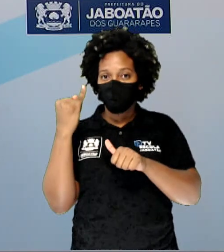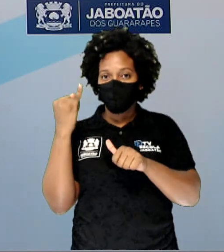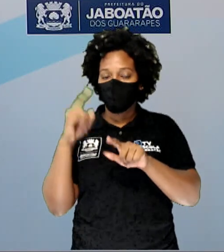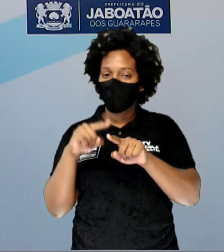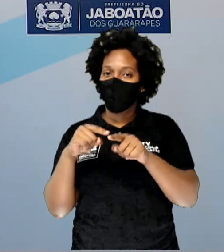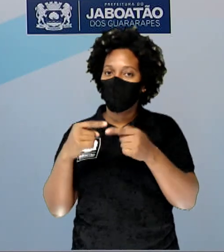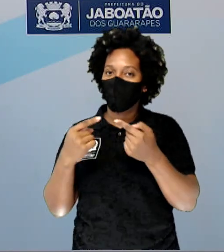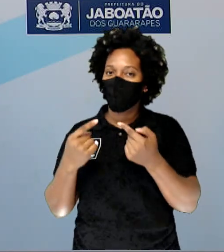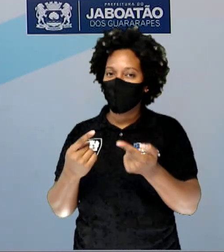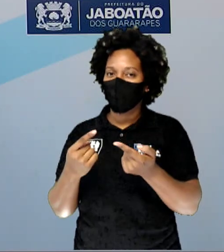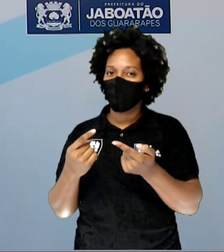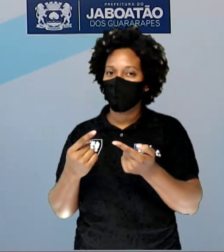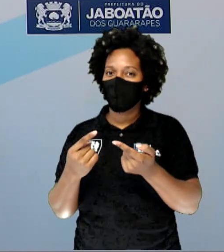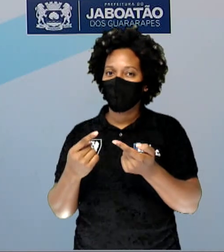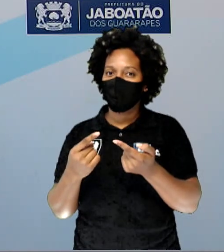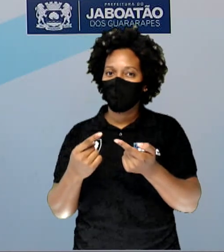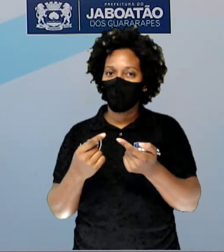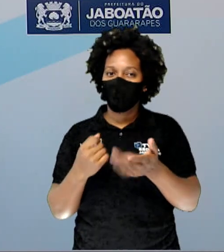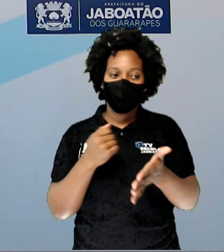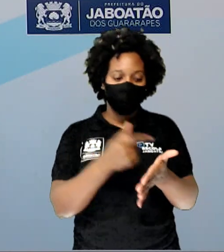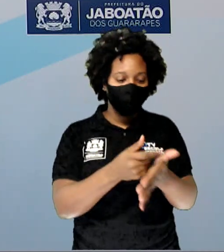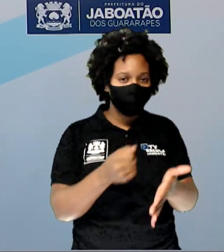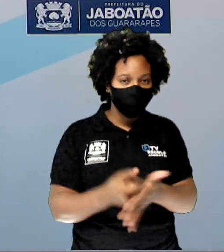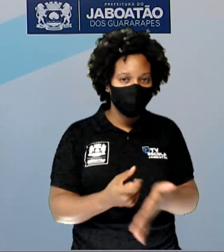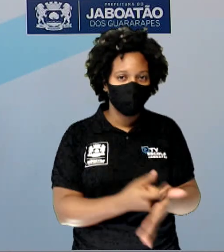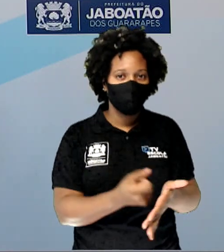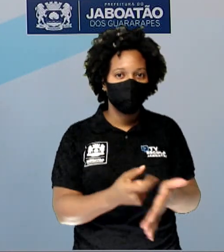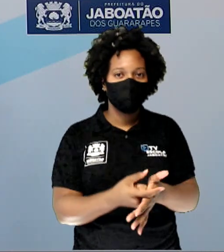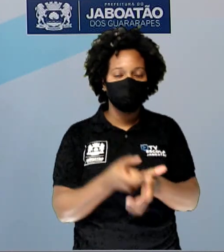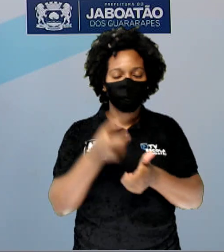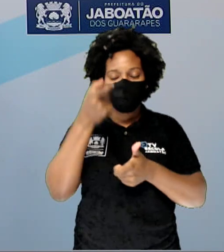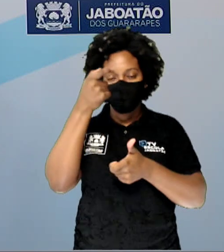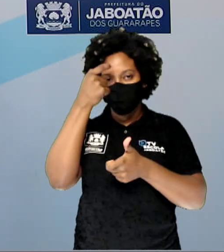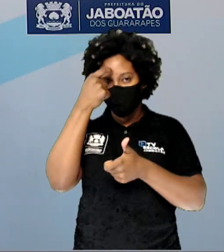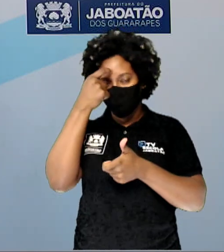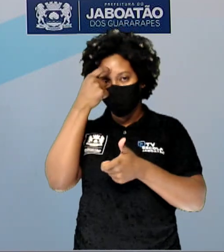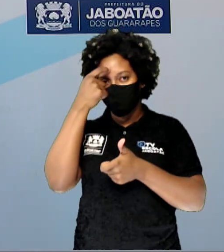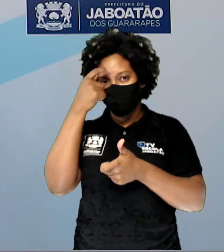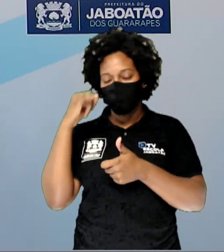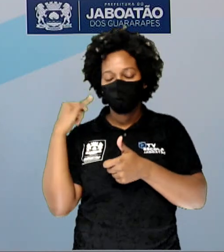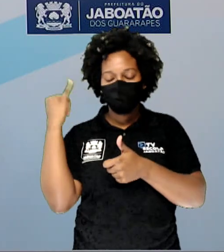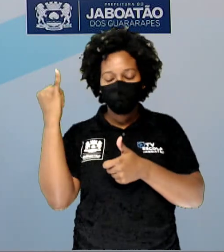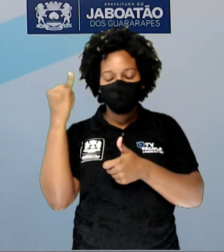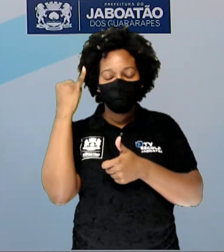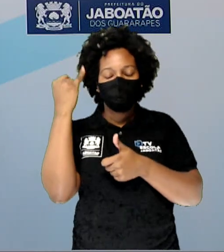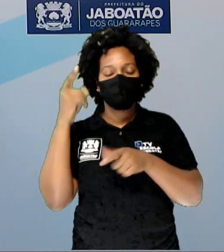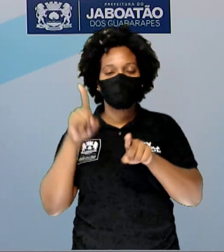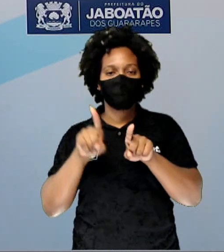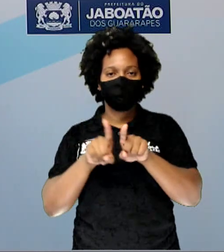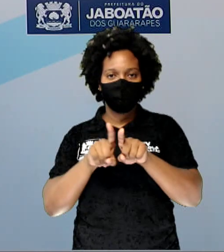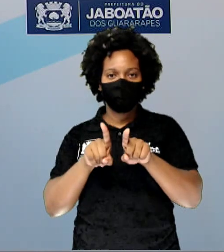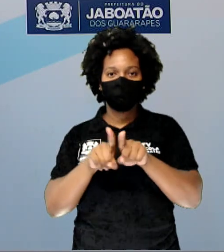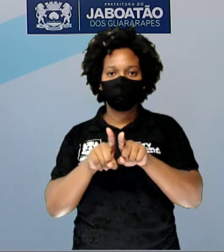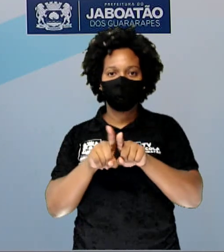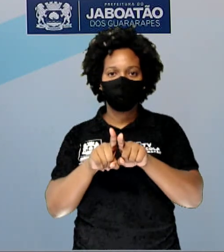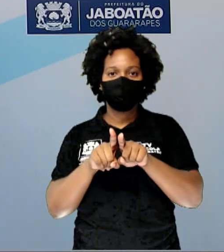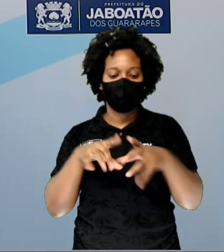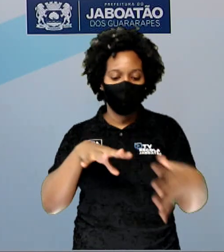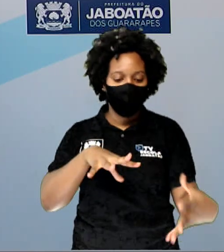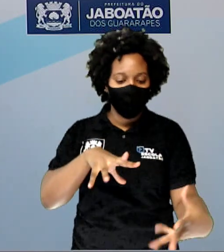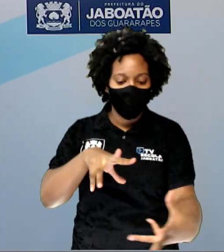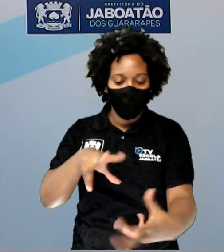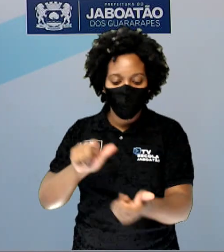Mas, que o consumo consciente é essencial para contribuirmos para um mundo mais limpo e menos poluído.